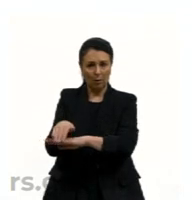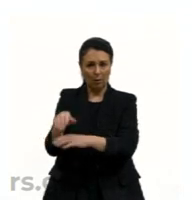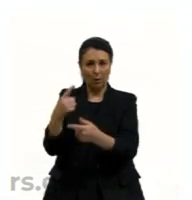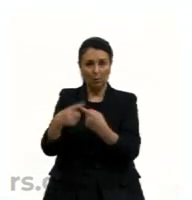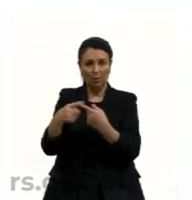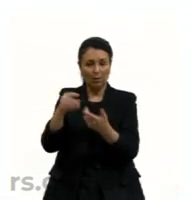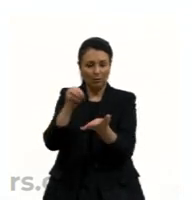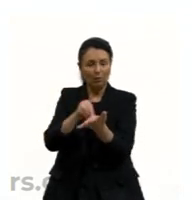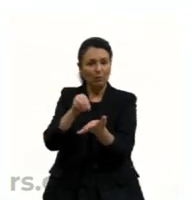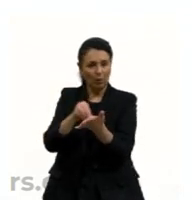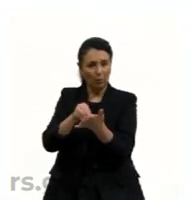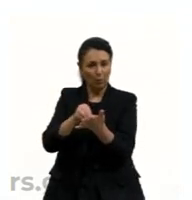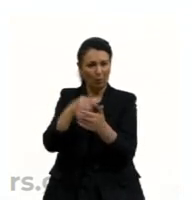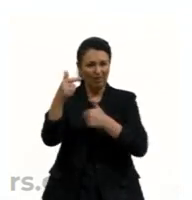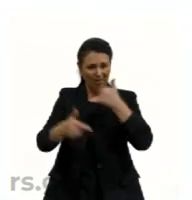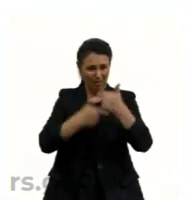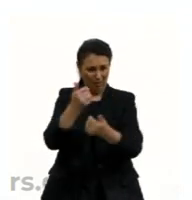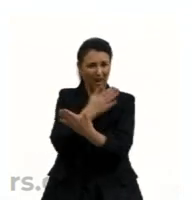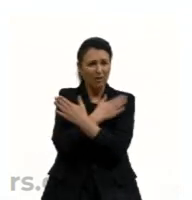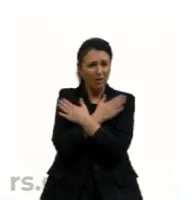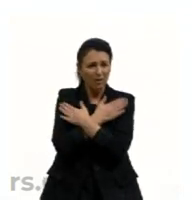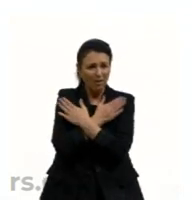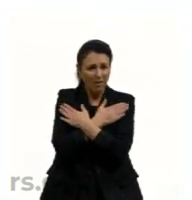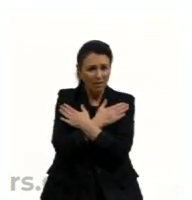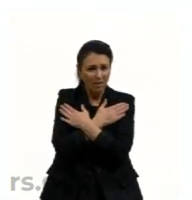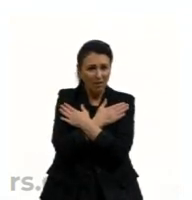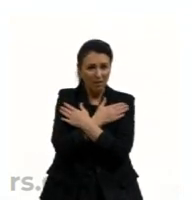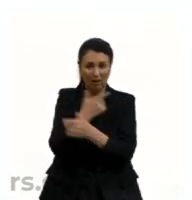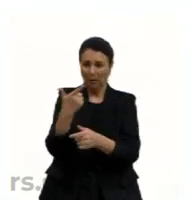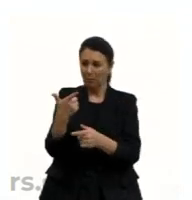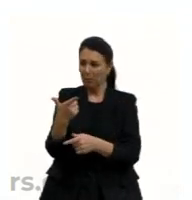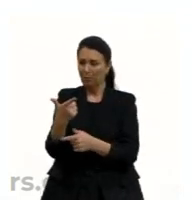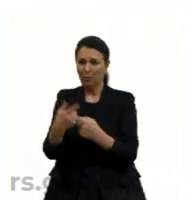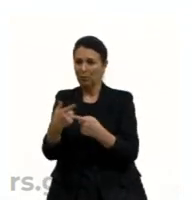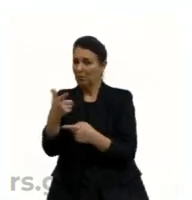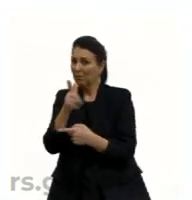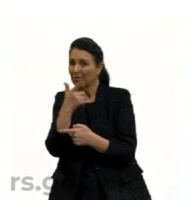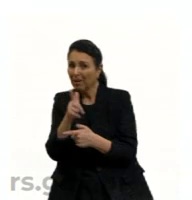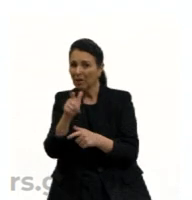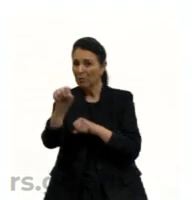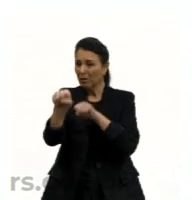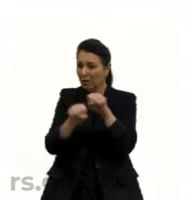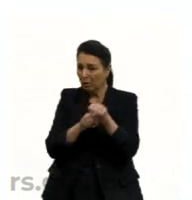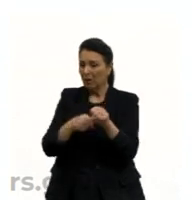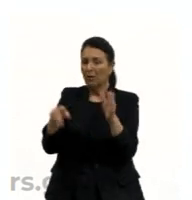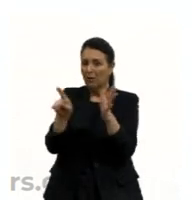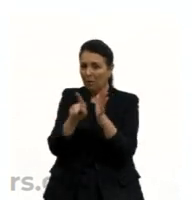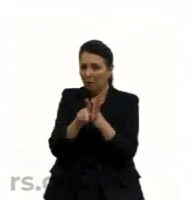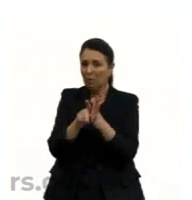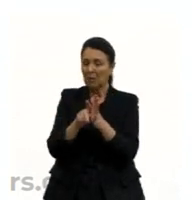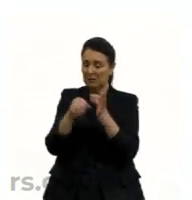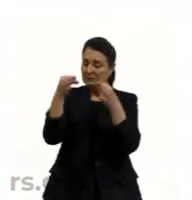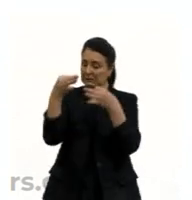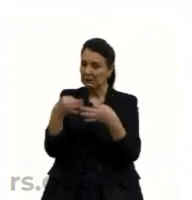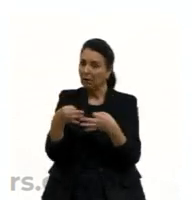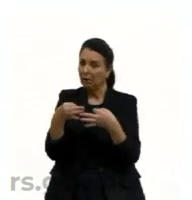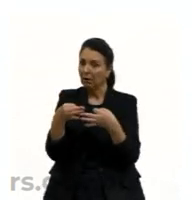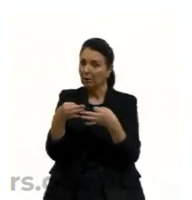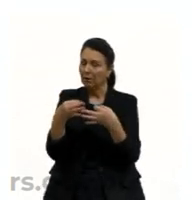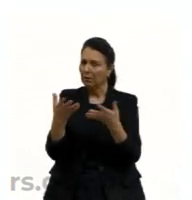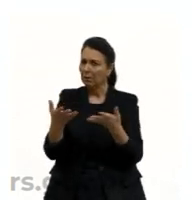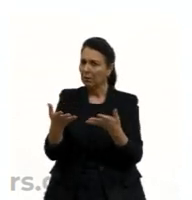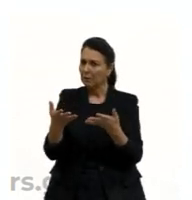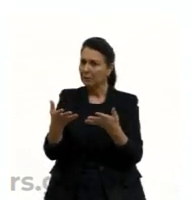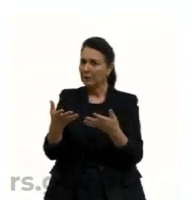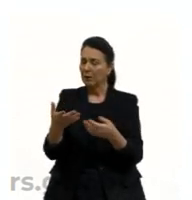Por que está acontecendo o desemprego? É só porque a pessoa não tem uma formação adequada? É porque não existe, atrás disso,